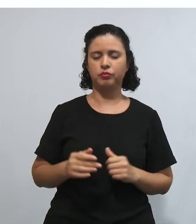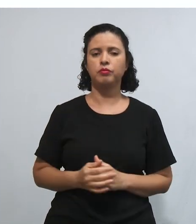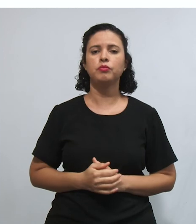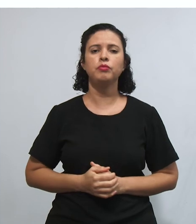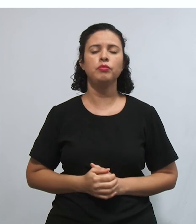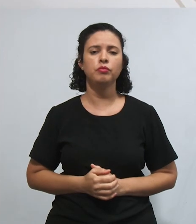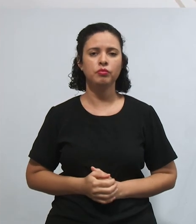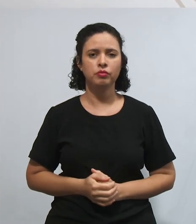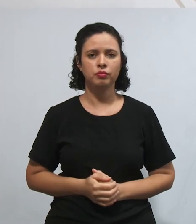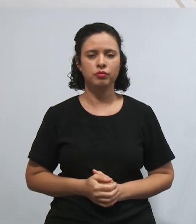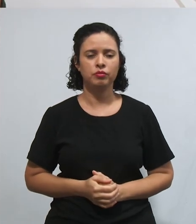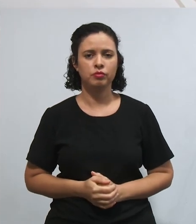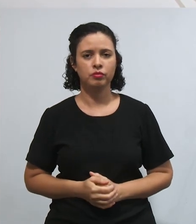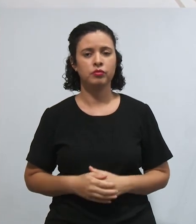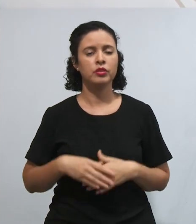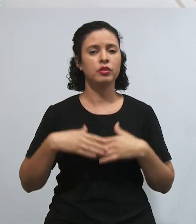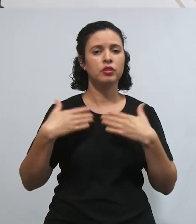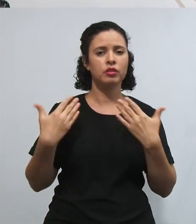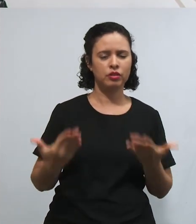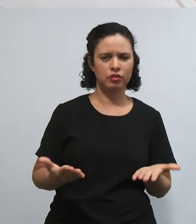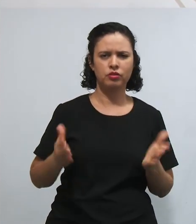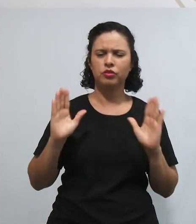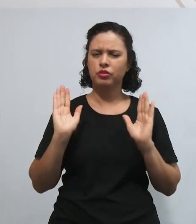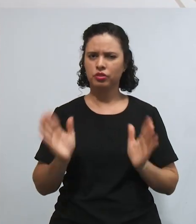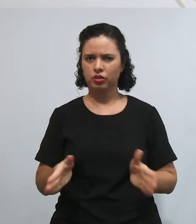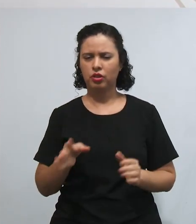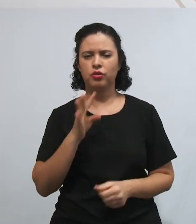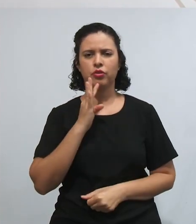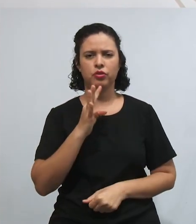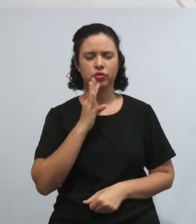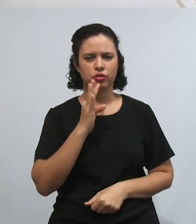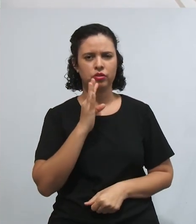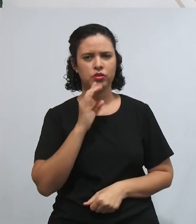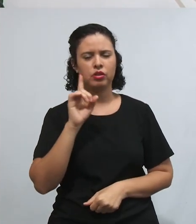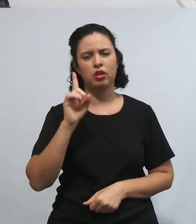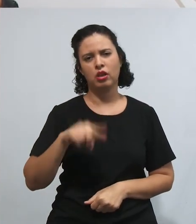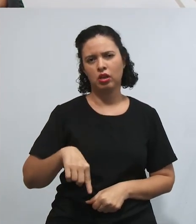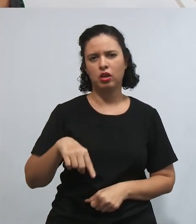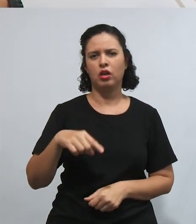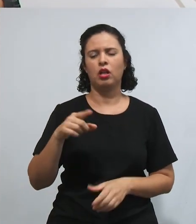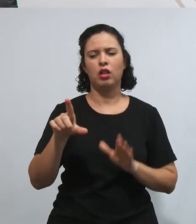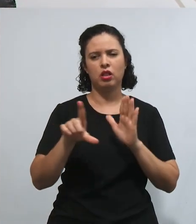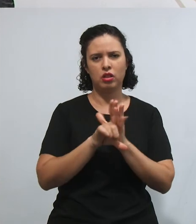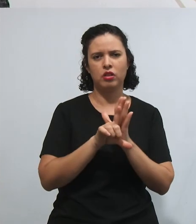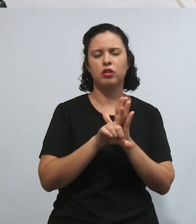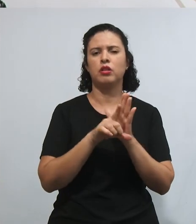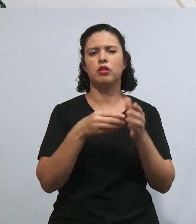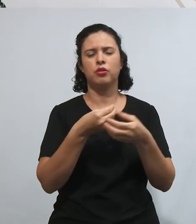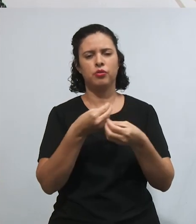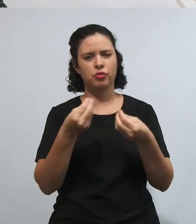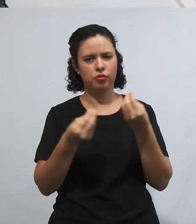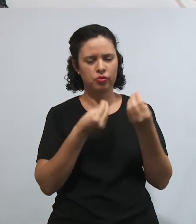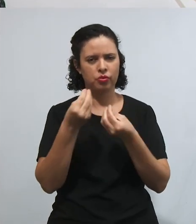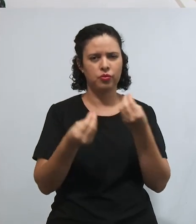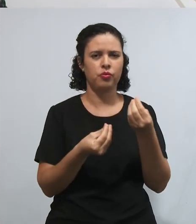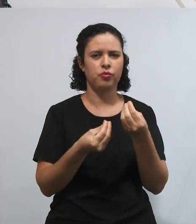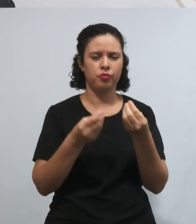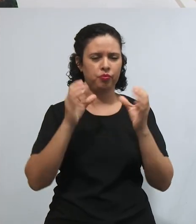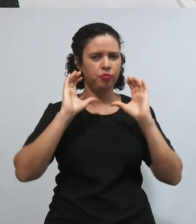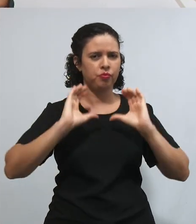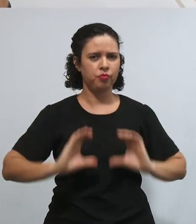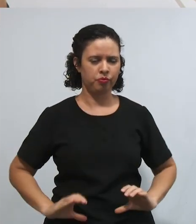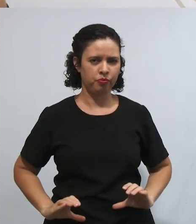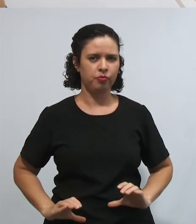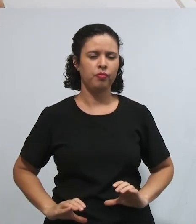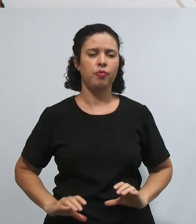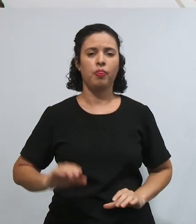Dito isso, você já conheceu um pouquinho dessa nossa questão doutrinária, já viu como é que funcionam as questões de cidadania